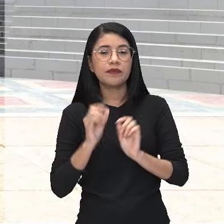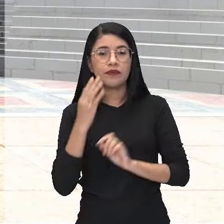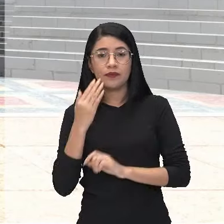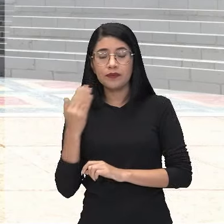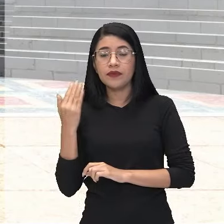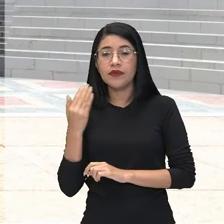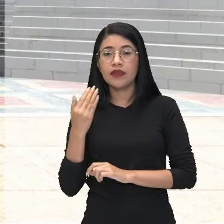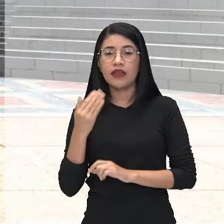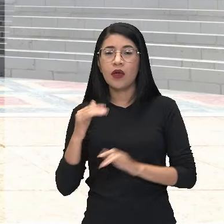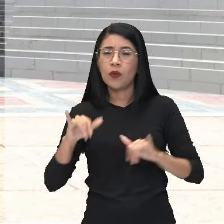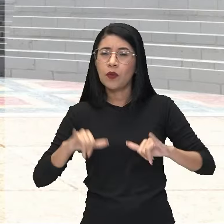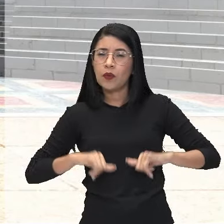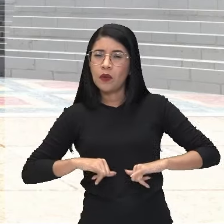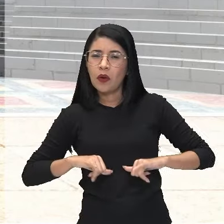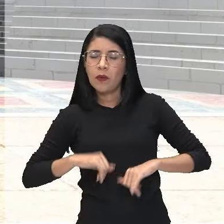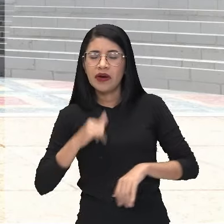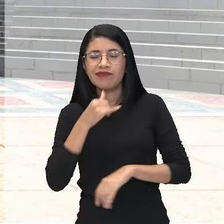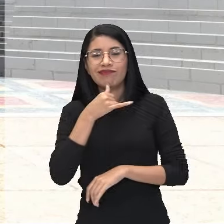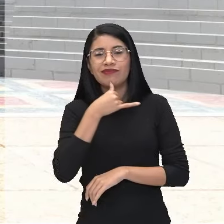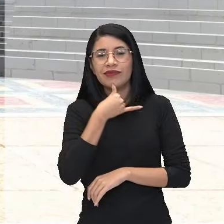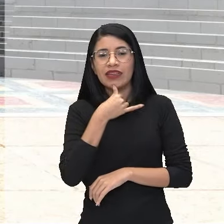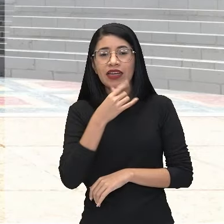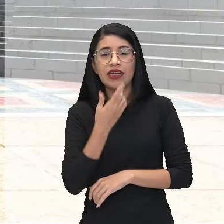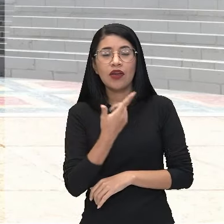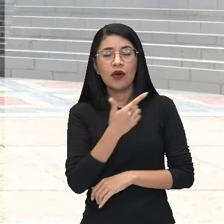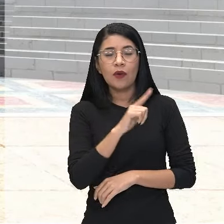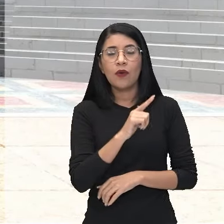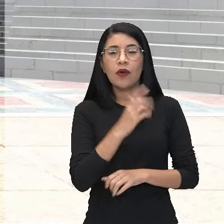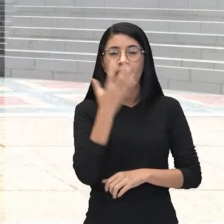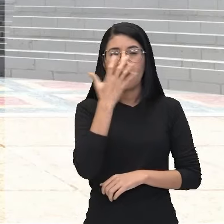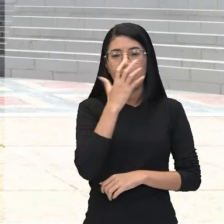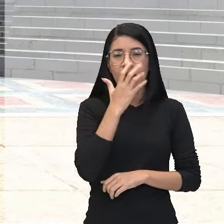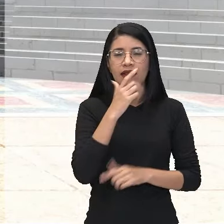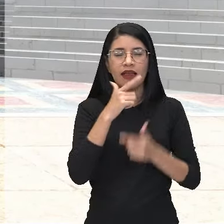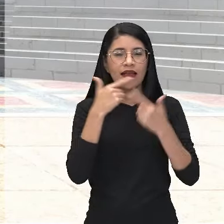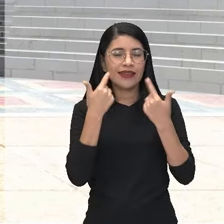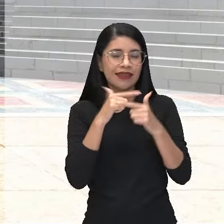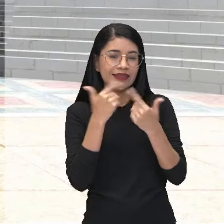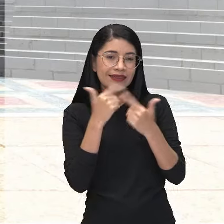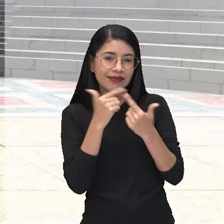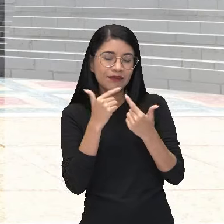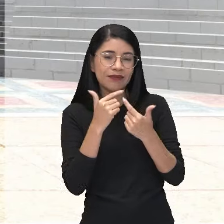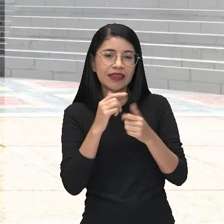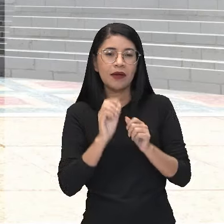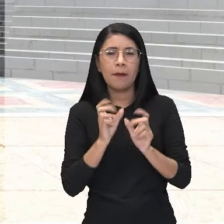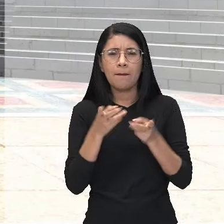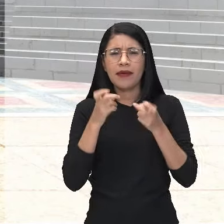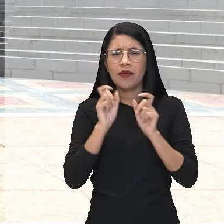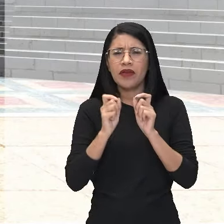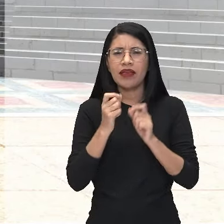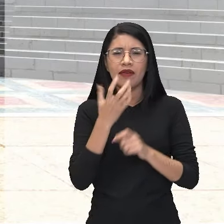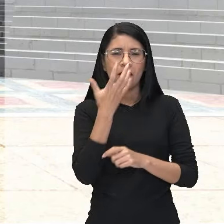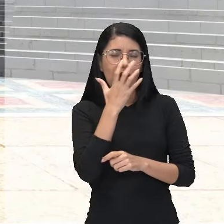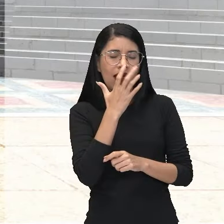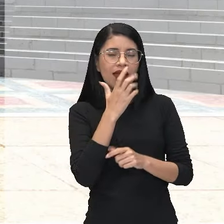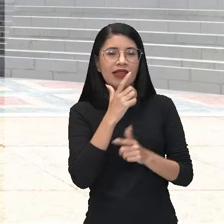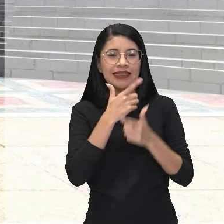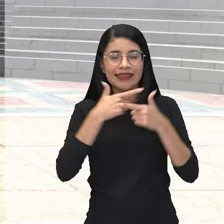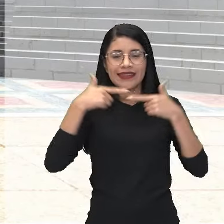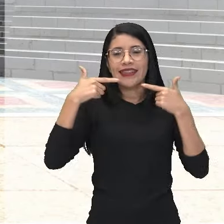a tragédia, né? E a comédia. Vejam que a comédia aqui está com um sorrisão e a tragédia aqui